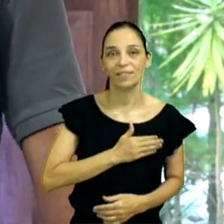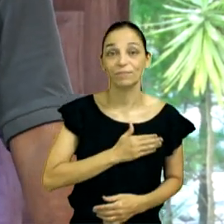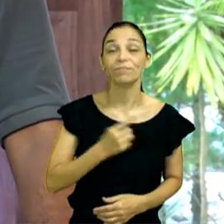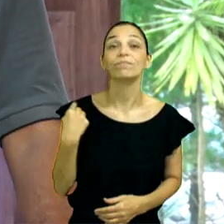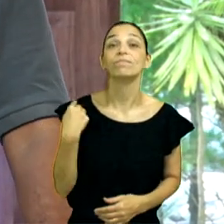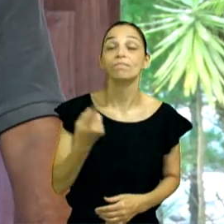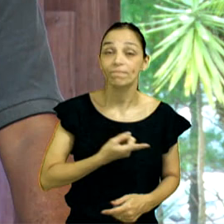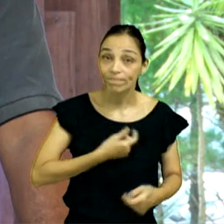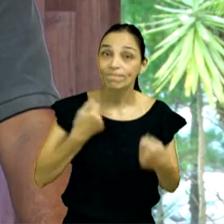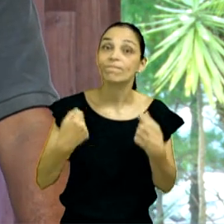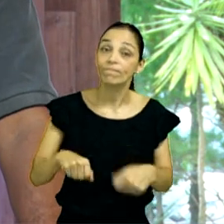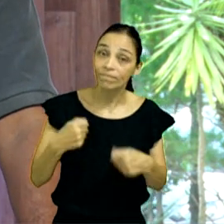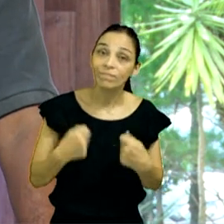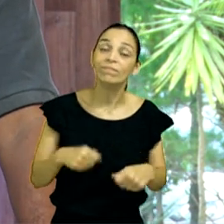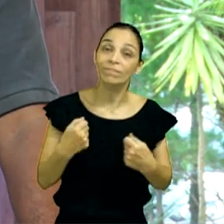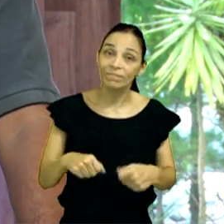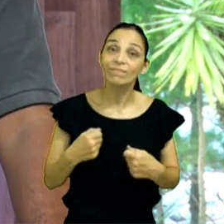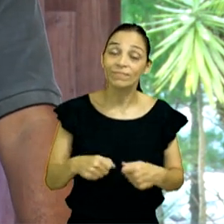nós precisamos.